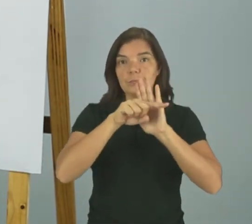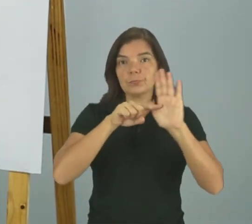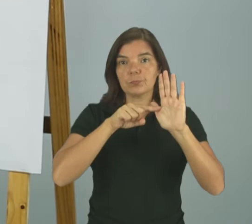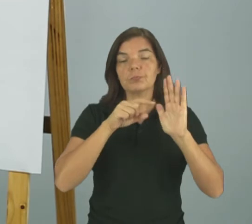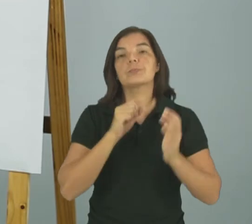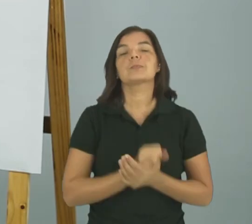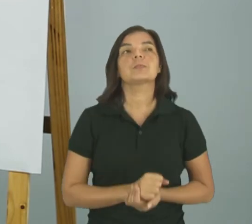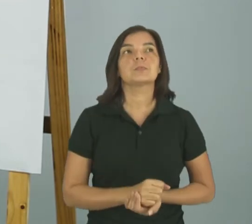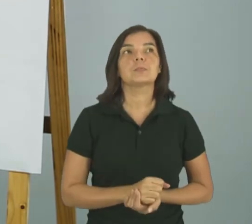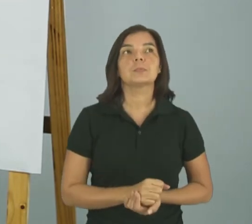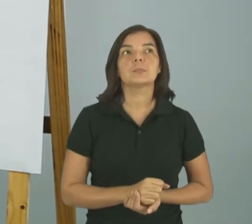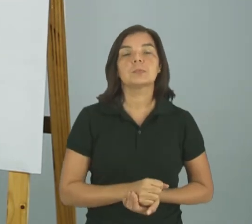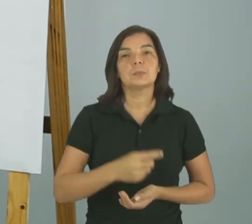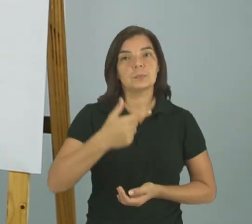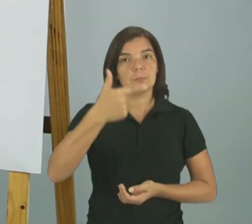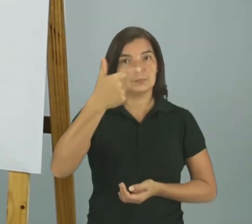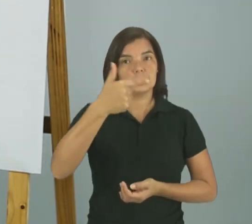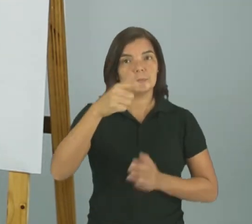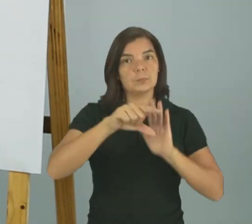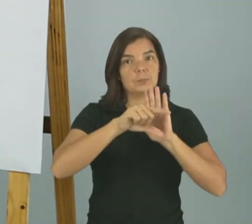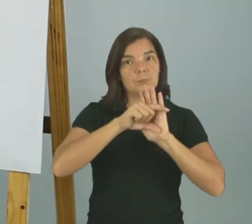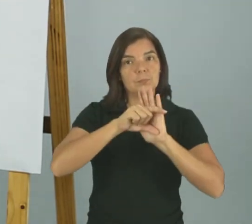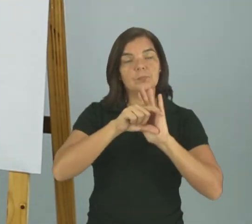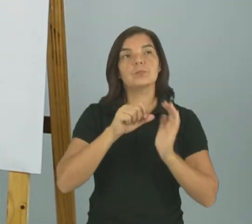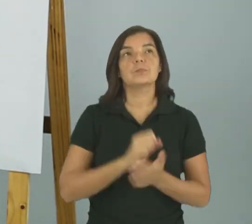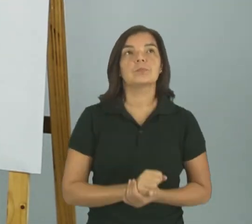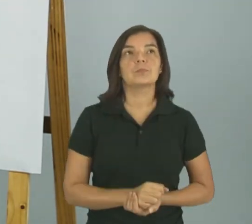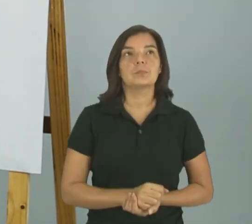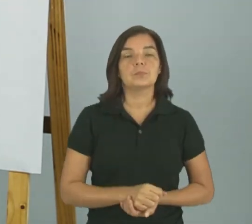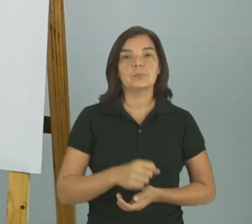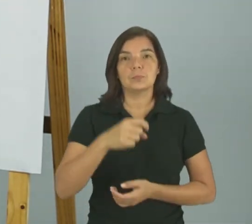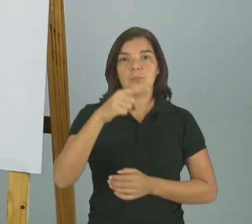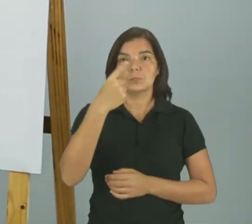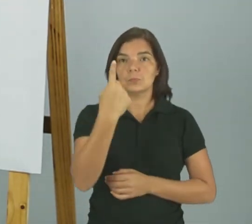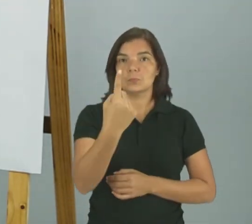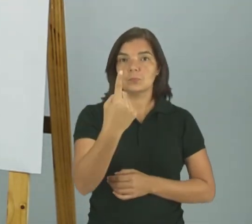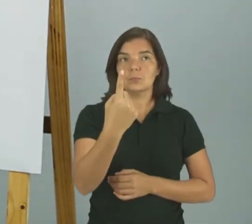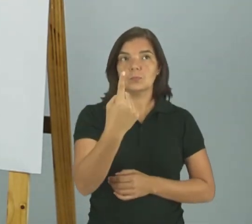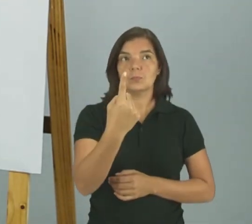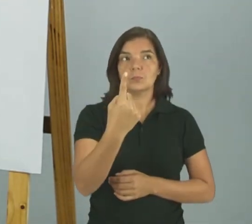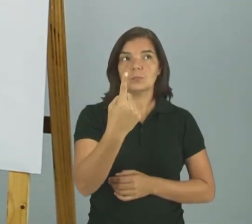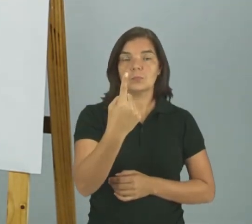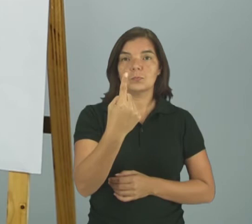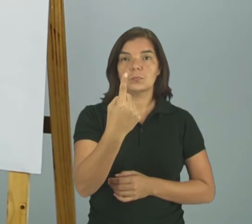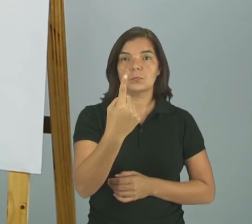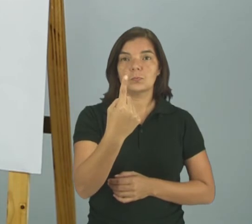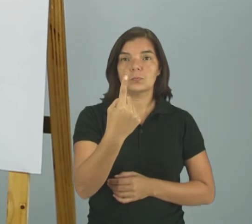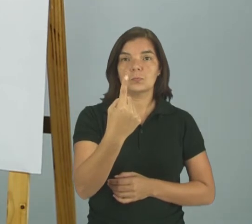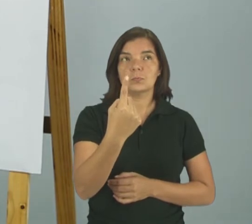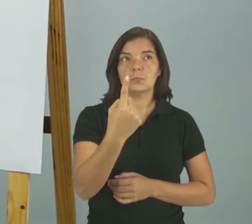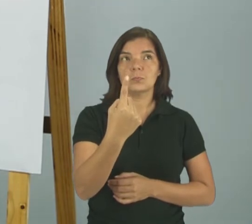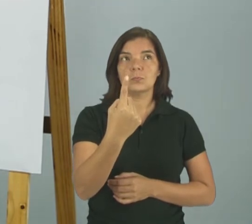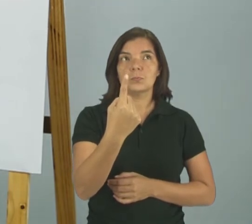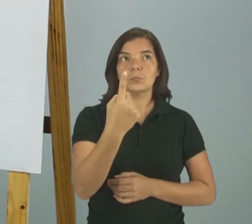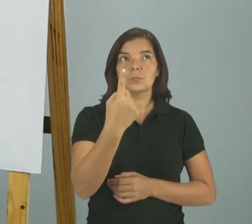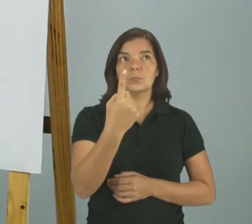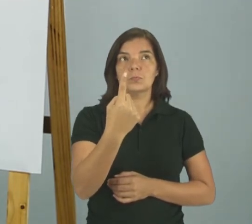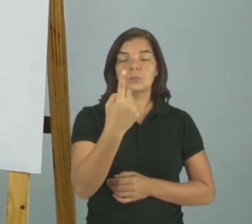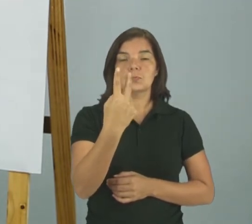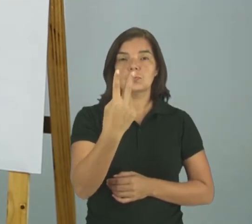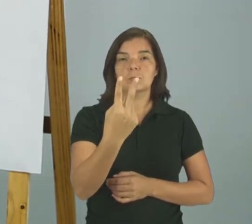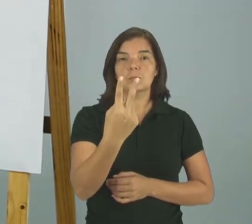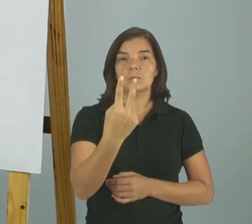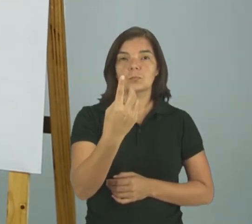primeira estrofe Na segunda estrofe Que é essa aqui ó Ela nunca se assanha né Onde começa aqui ó Tem